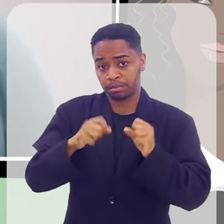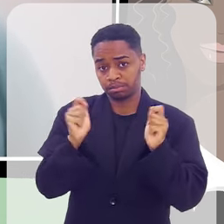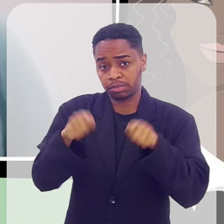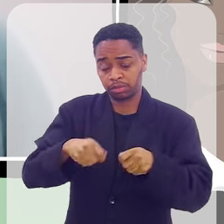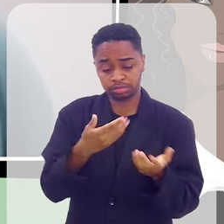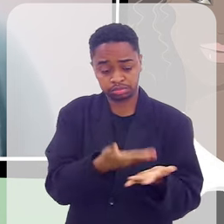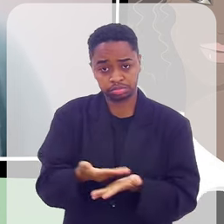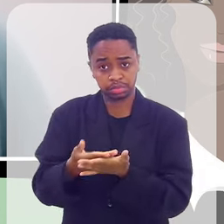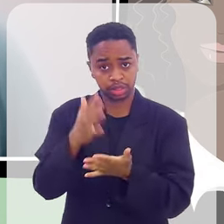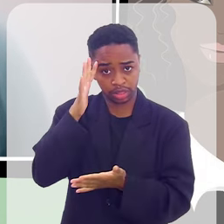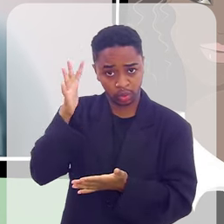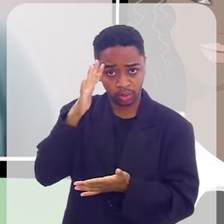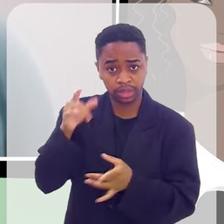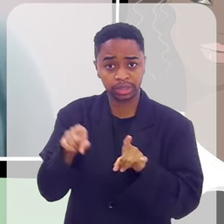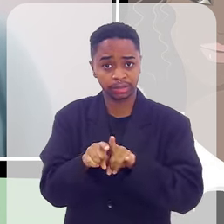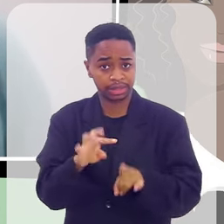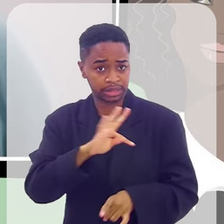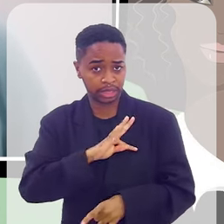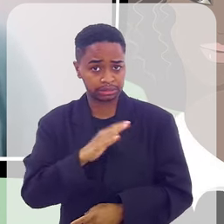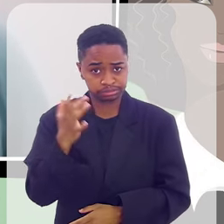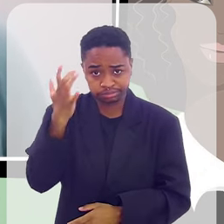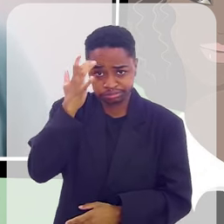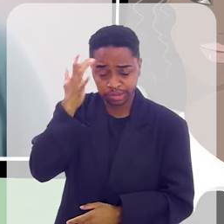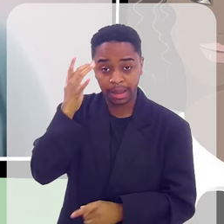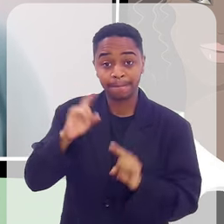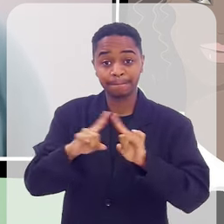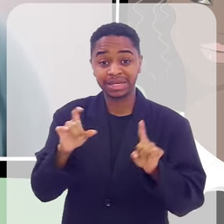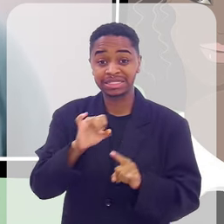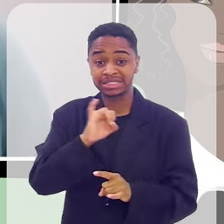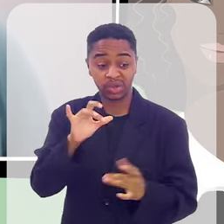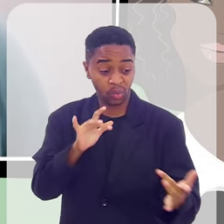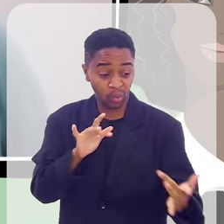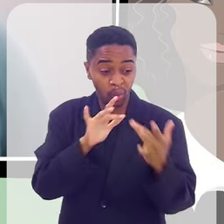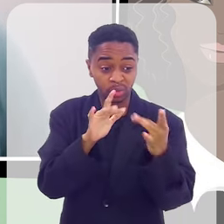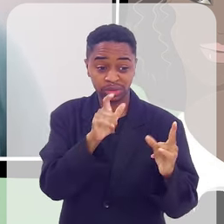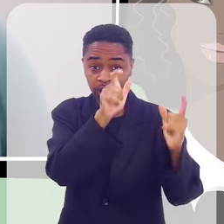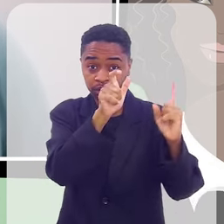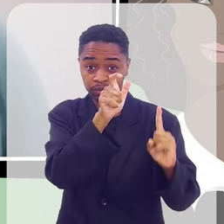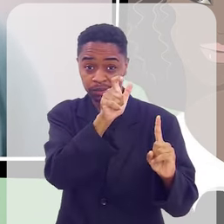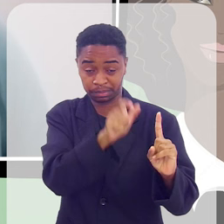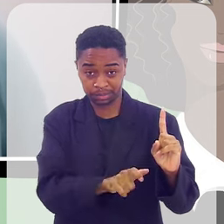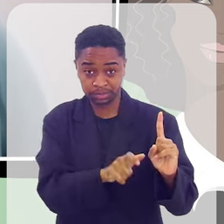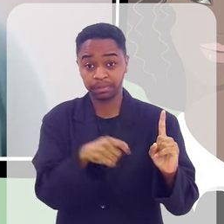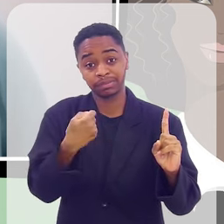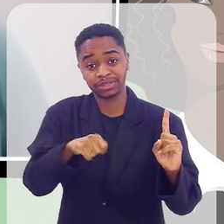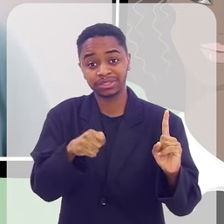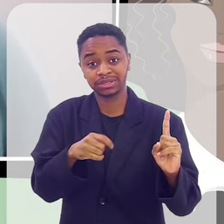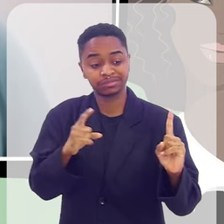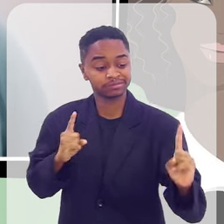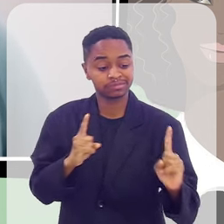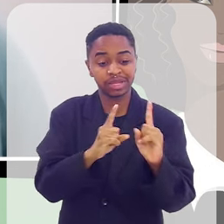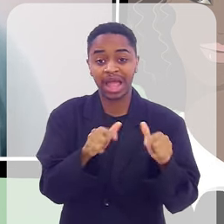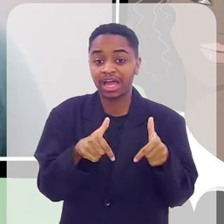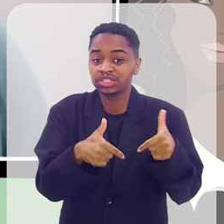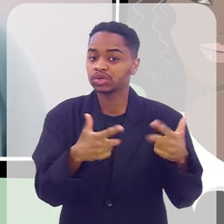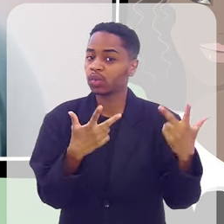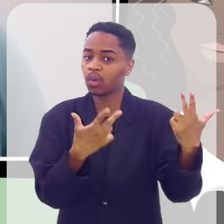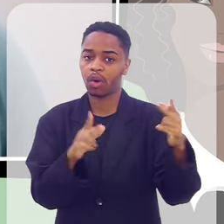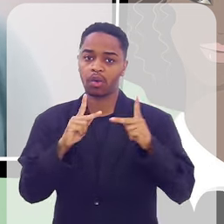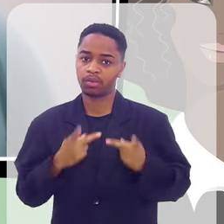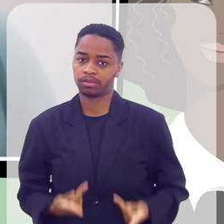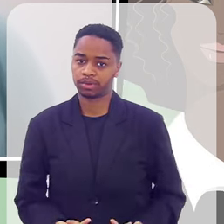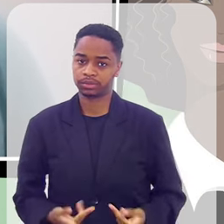teorias, domine todas as técnicas, mas ao tocar uma alma humana, seja apenas outra alma humana. Então, você pode ter